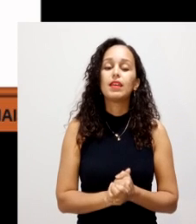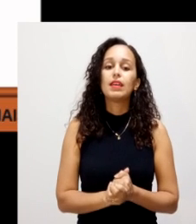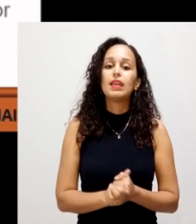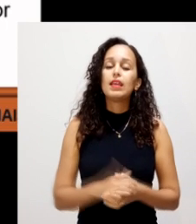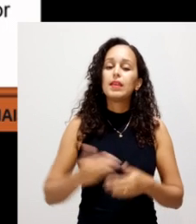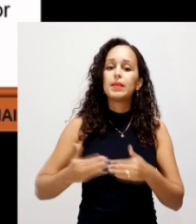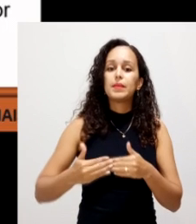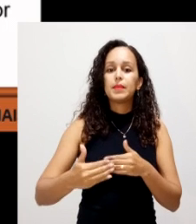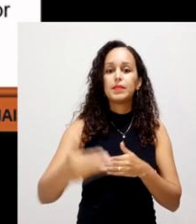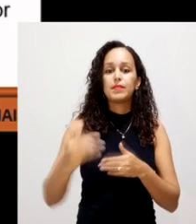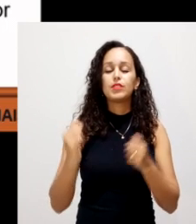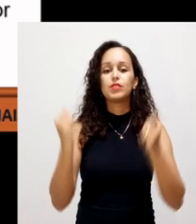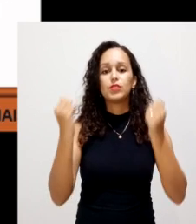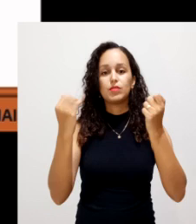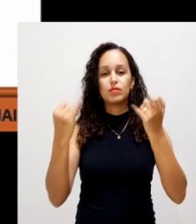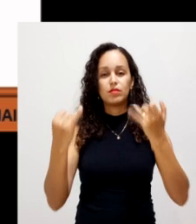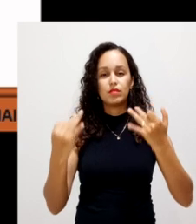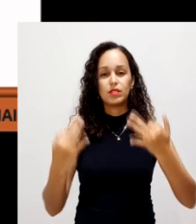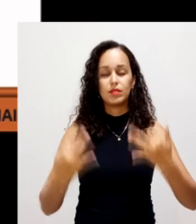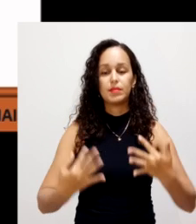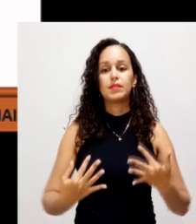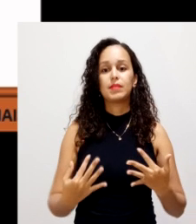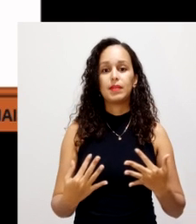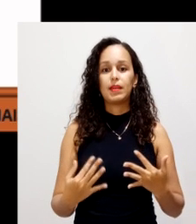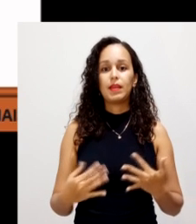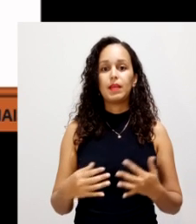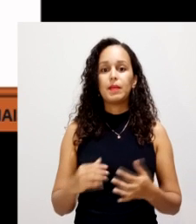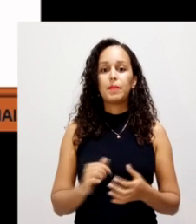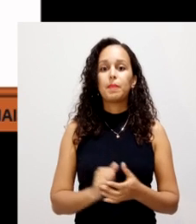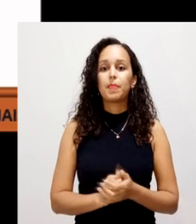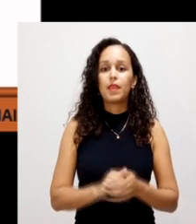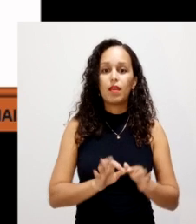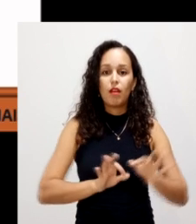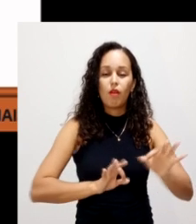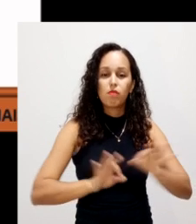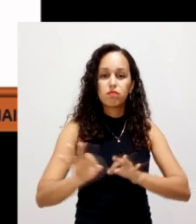E quando a vai falar sobre essa questão da montagem